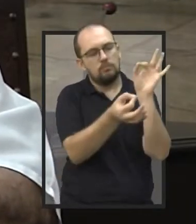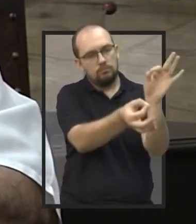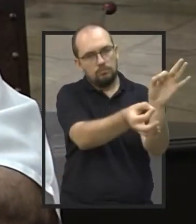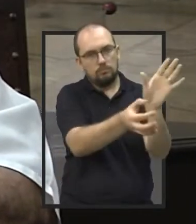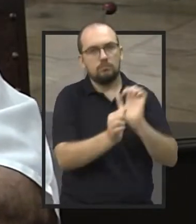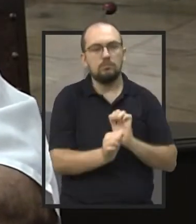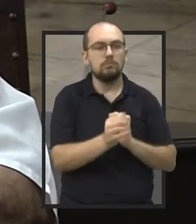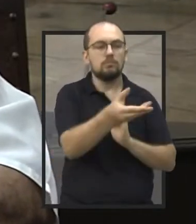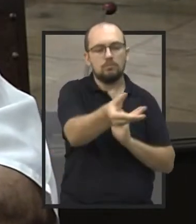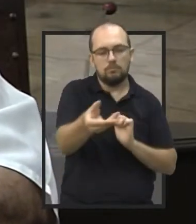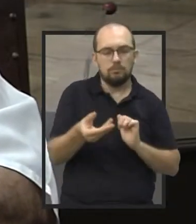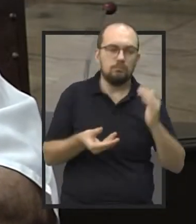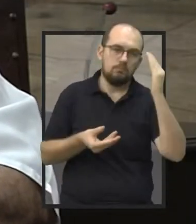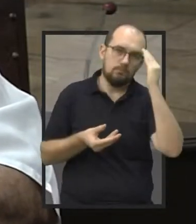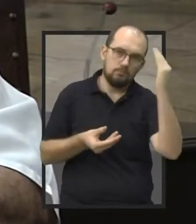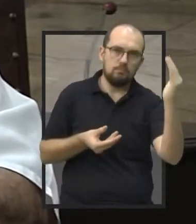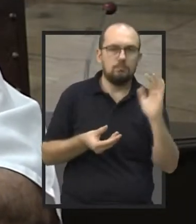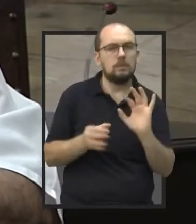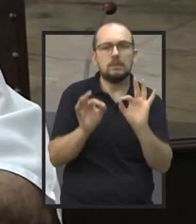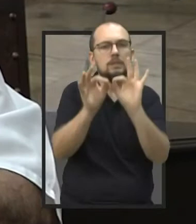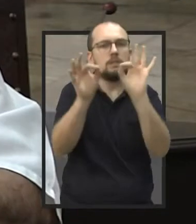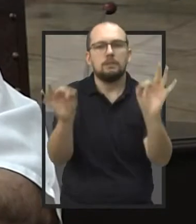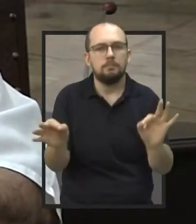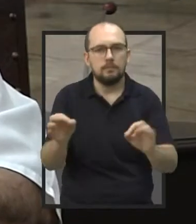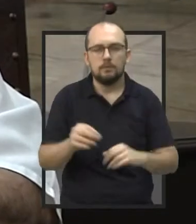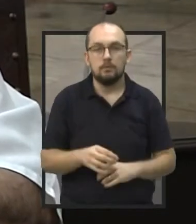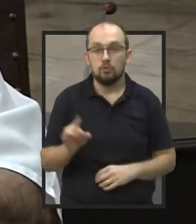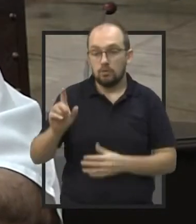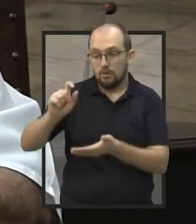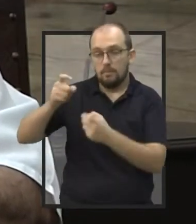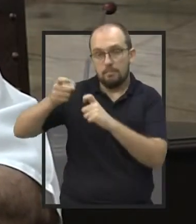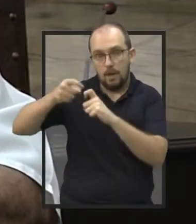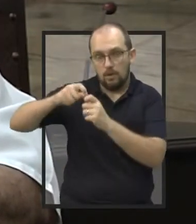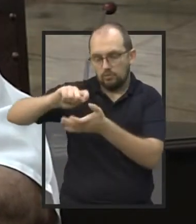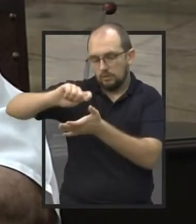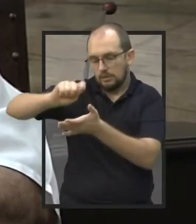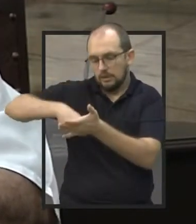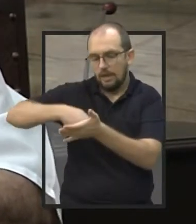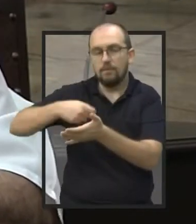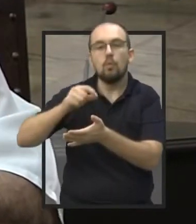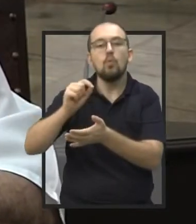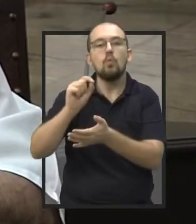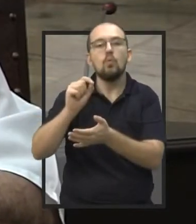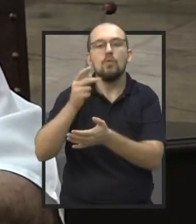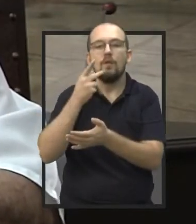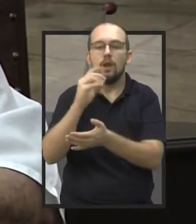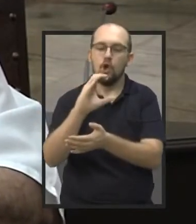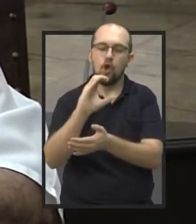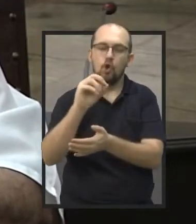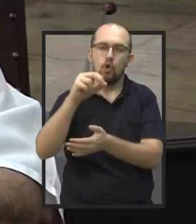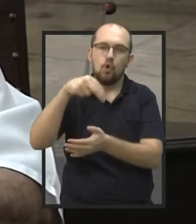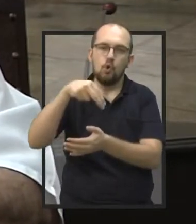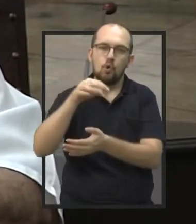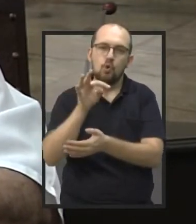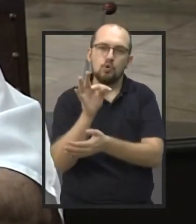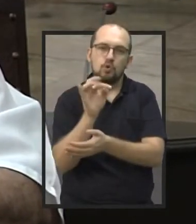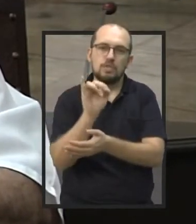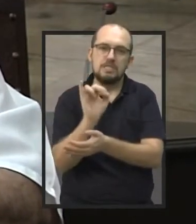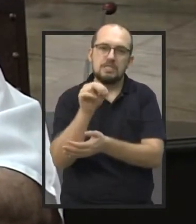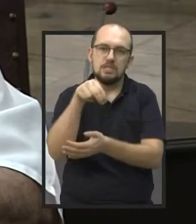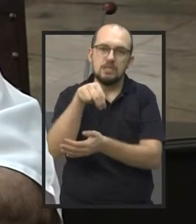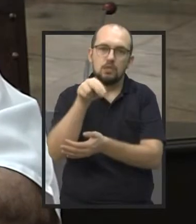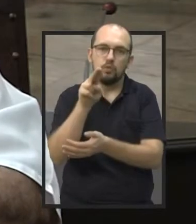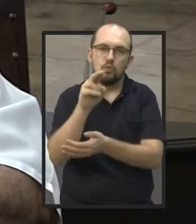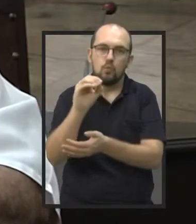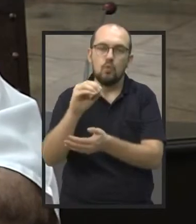e pega o remédio. É só o médico escrever lá e contínuo que ela vai ter direito a pegar o remédio